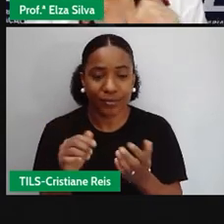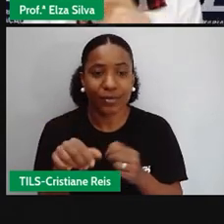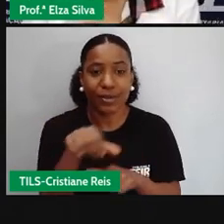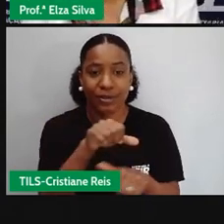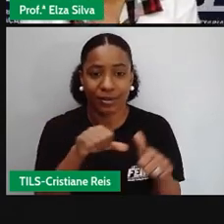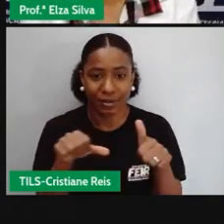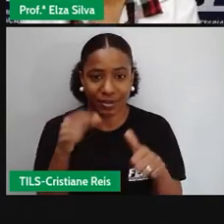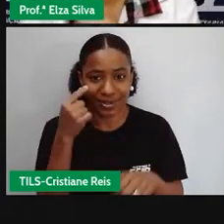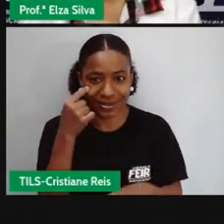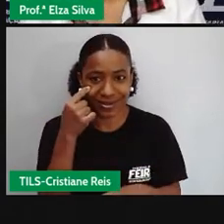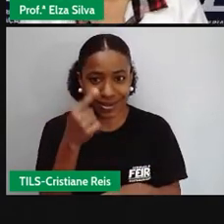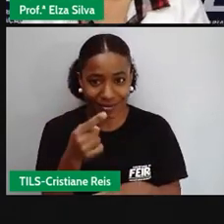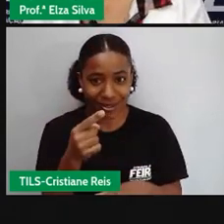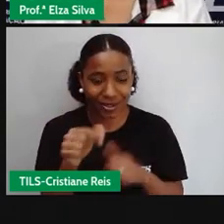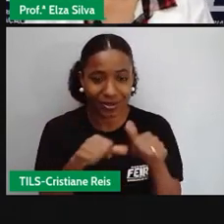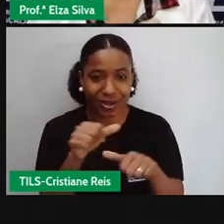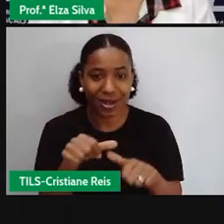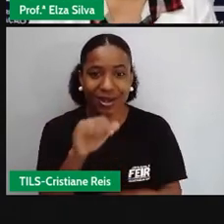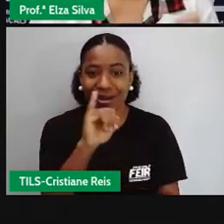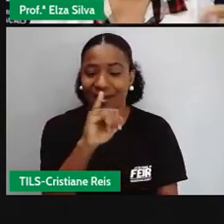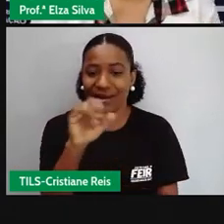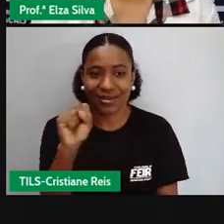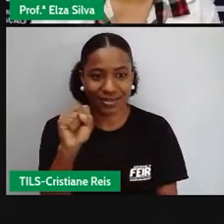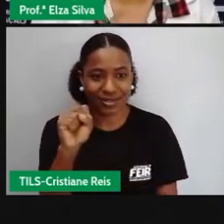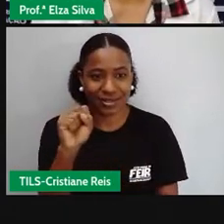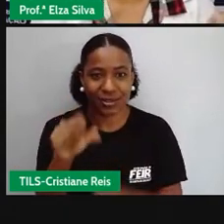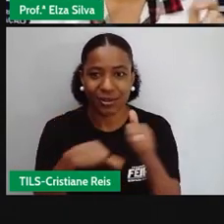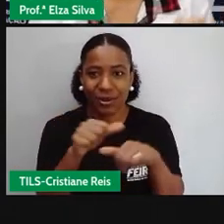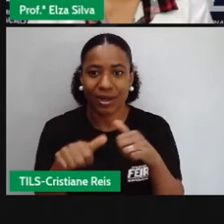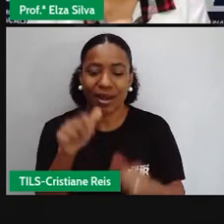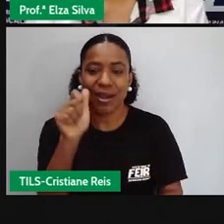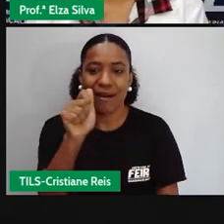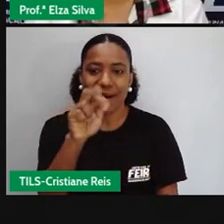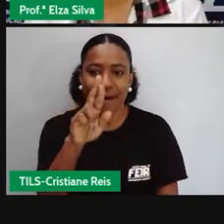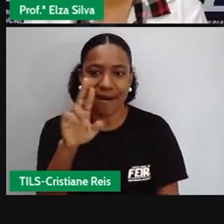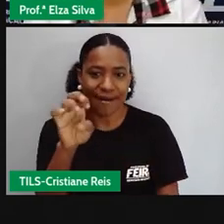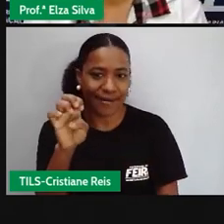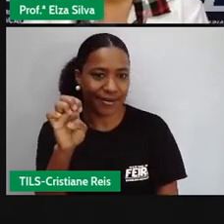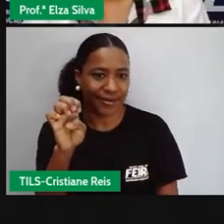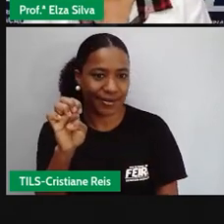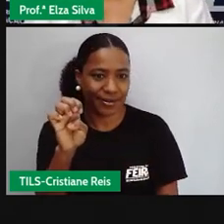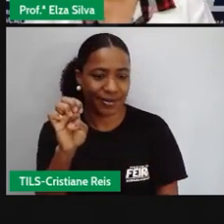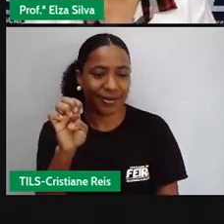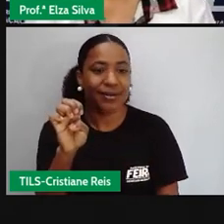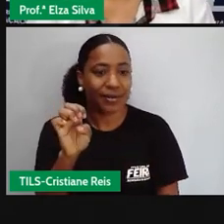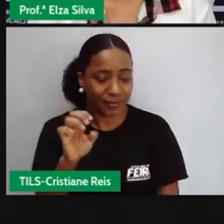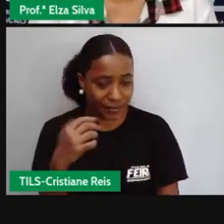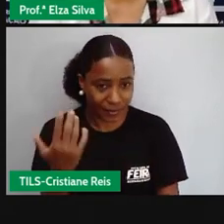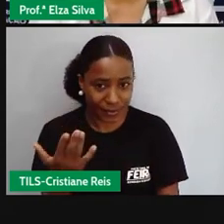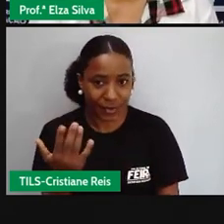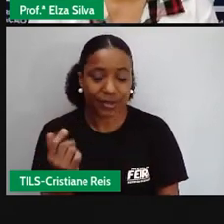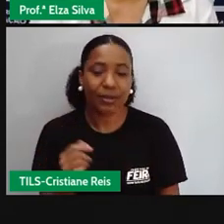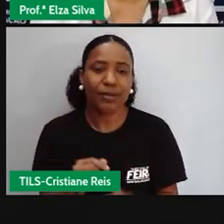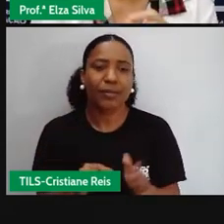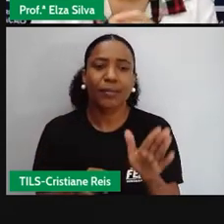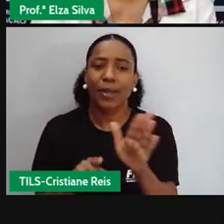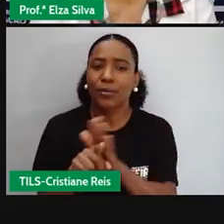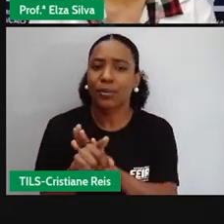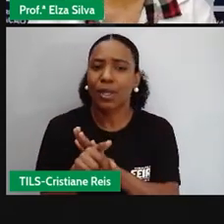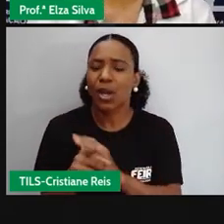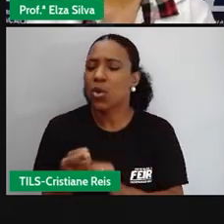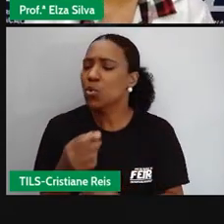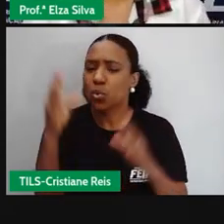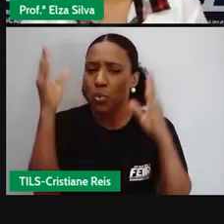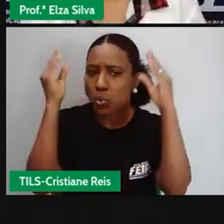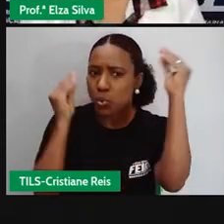passa a ser are. How much are these strong hats? Quanto custa os